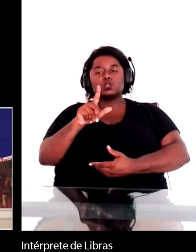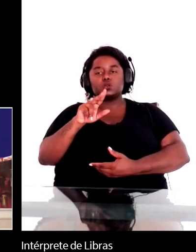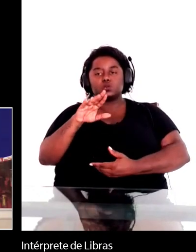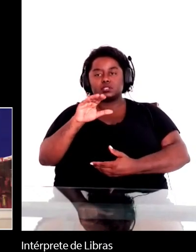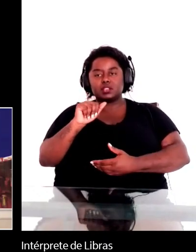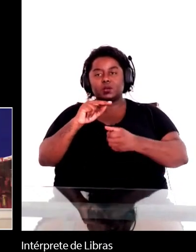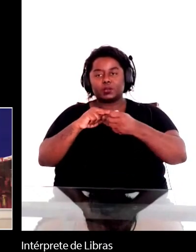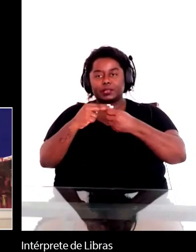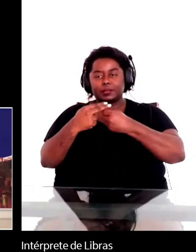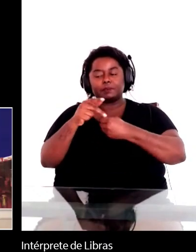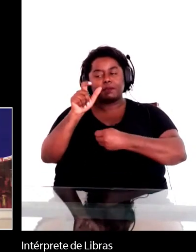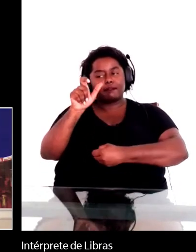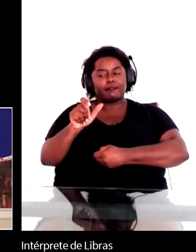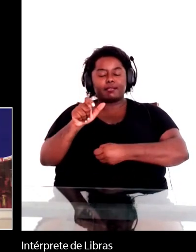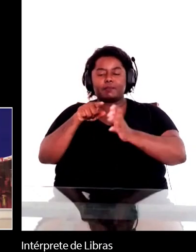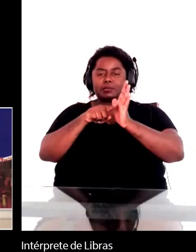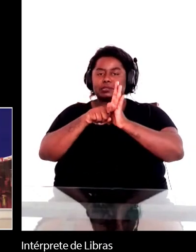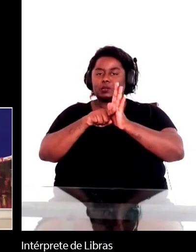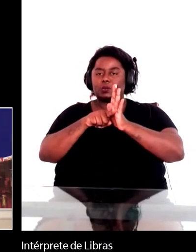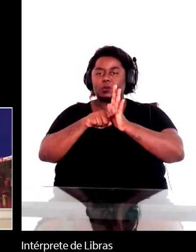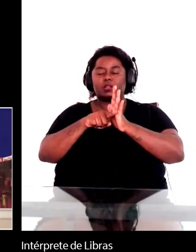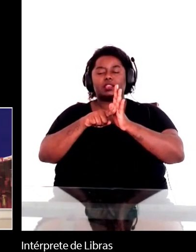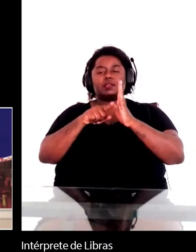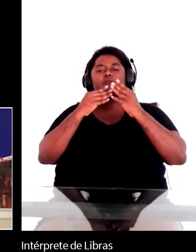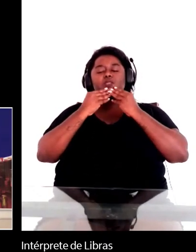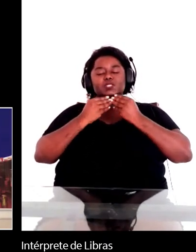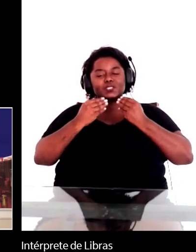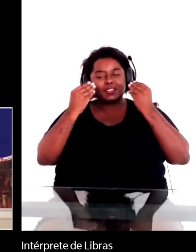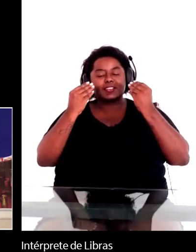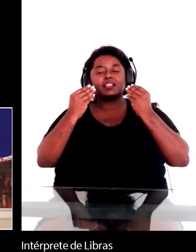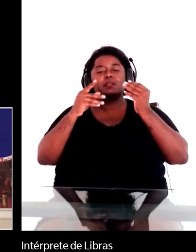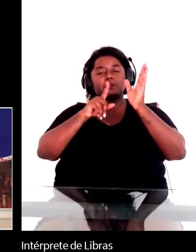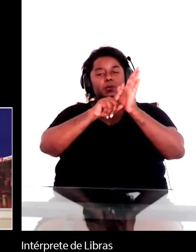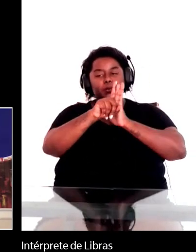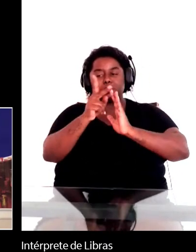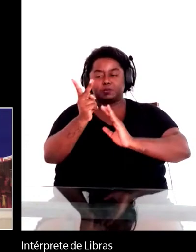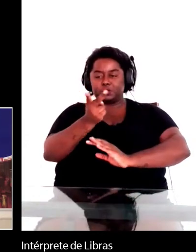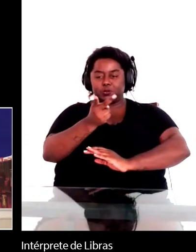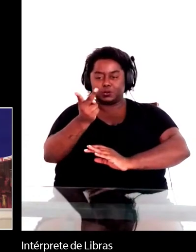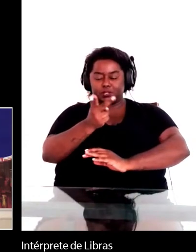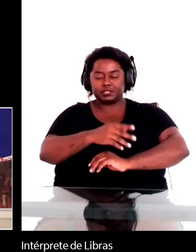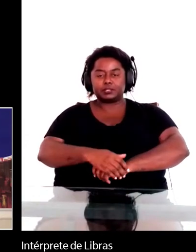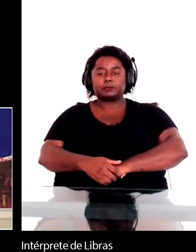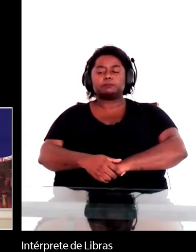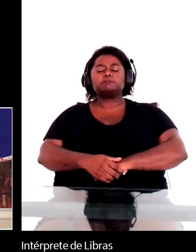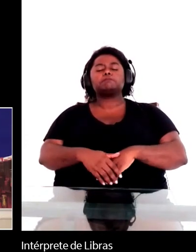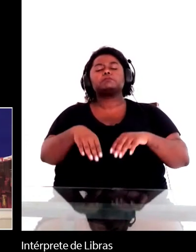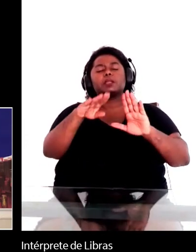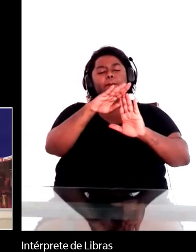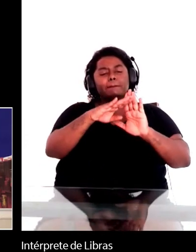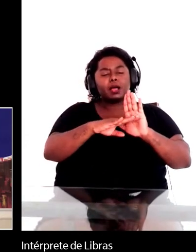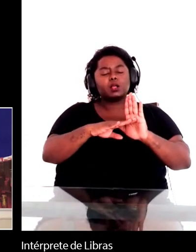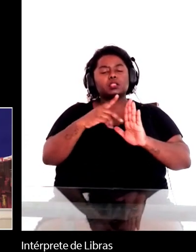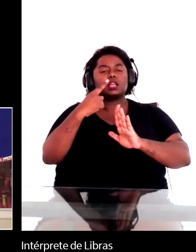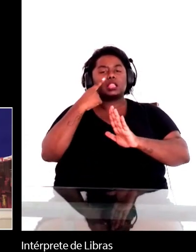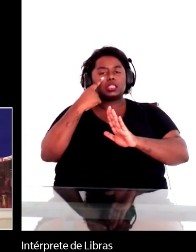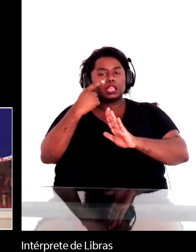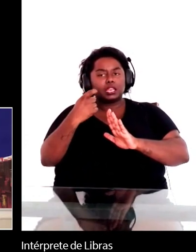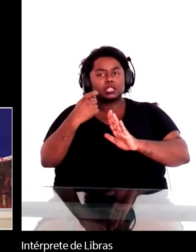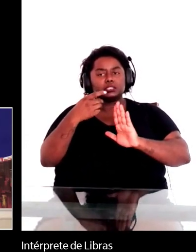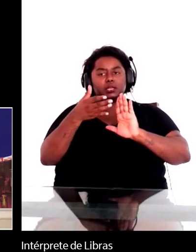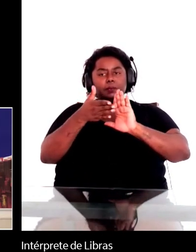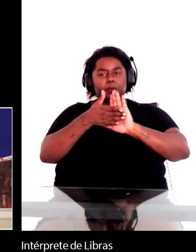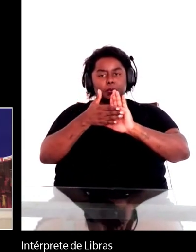pesquisadoras da obra machadiana. A pergunta é para os dois. Essas pautas e interesses que propõem